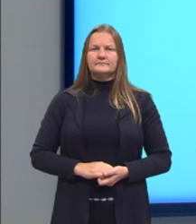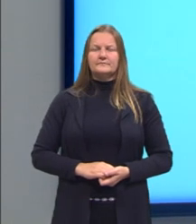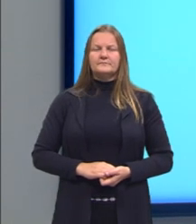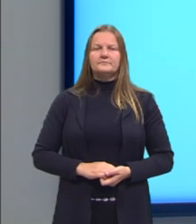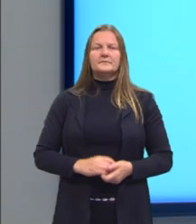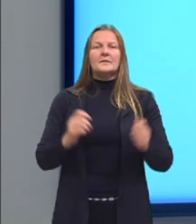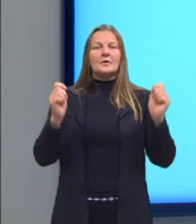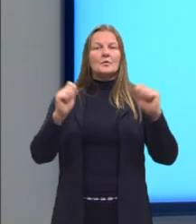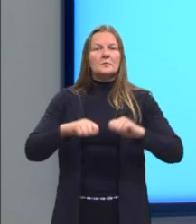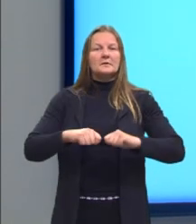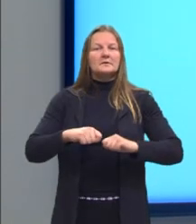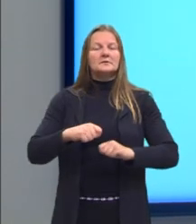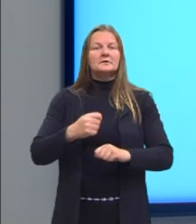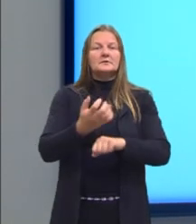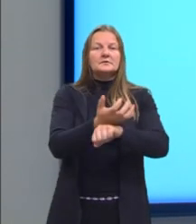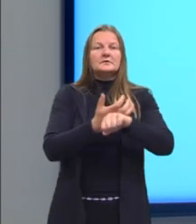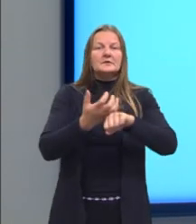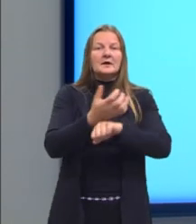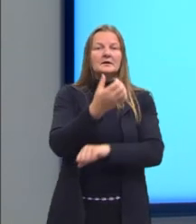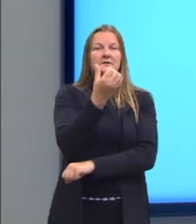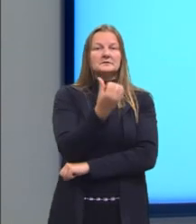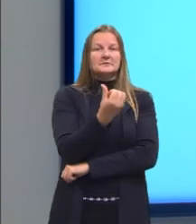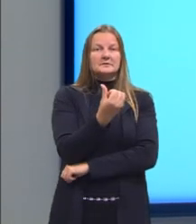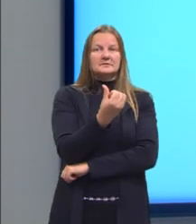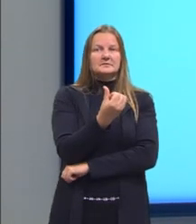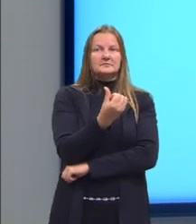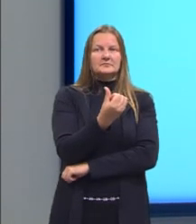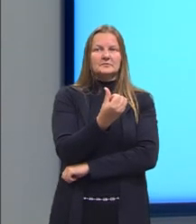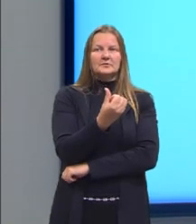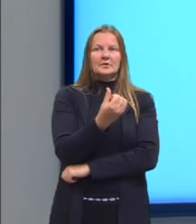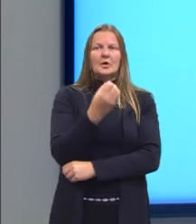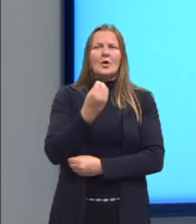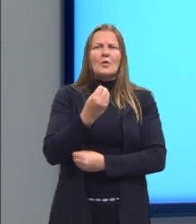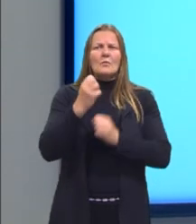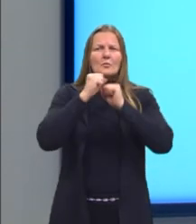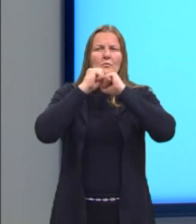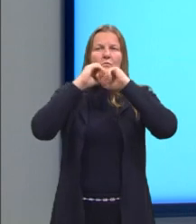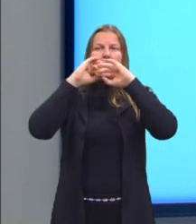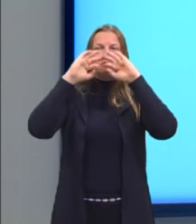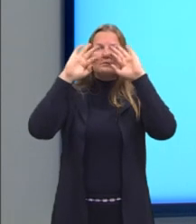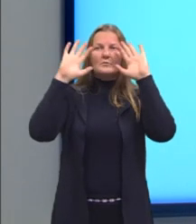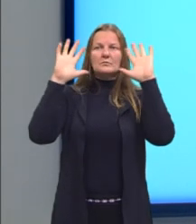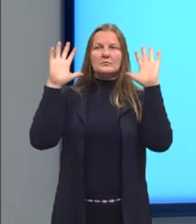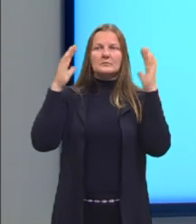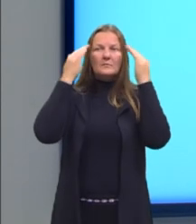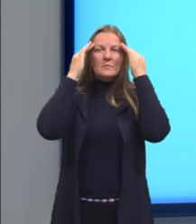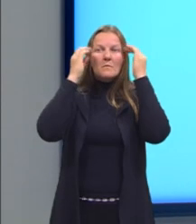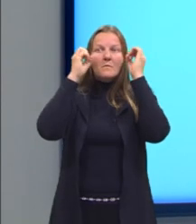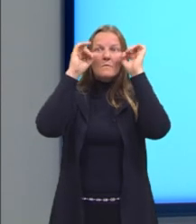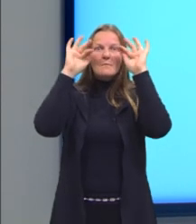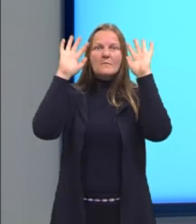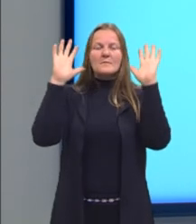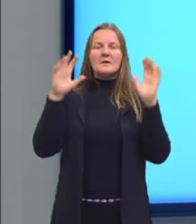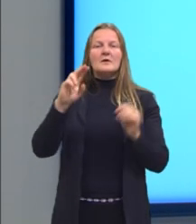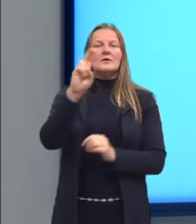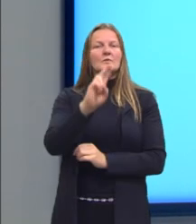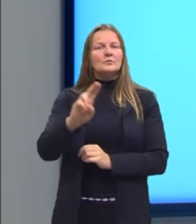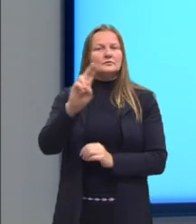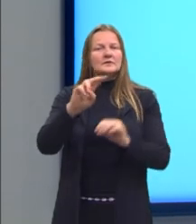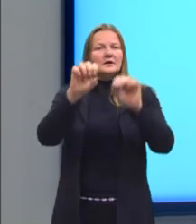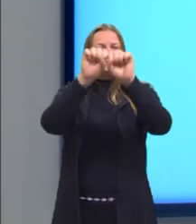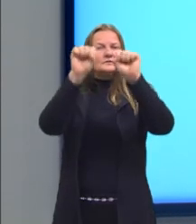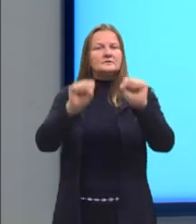Competência da área 6. Compreender e usar os sistemas